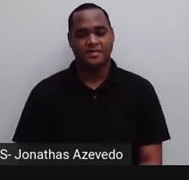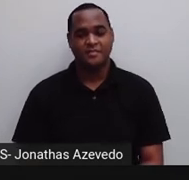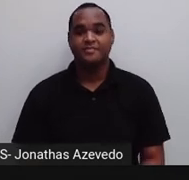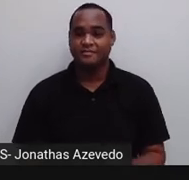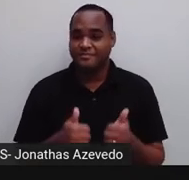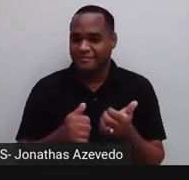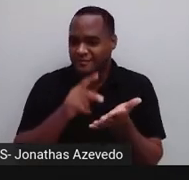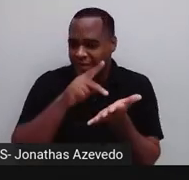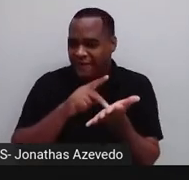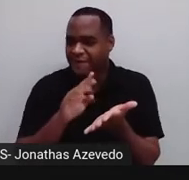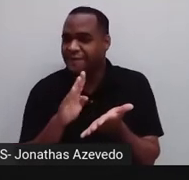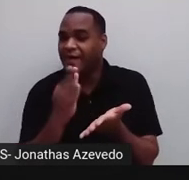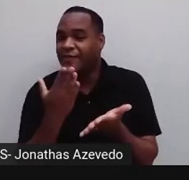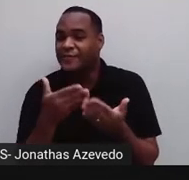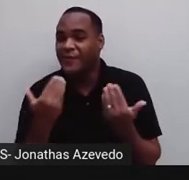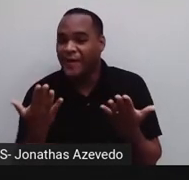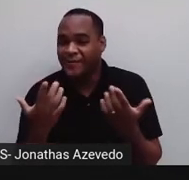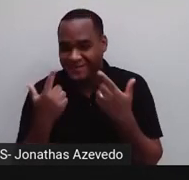Verdadeiro ou falso?